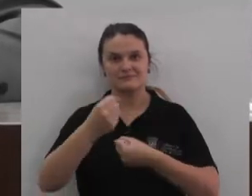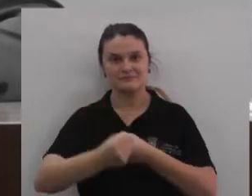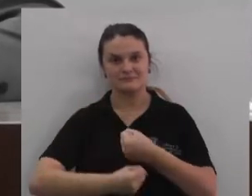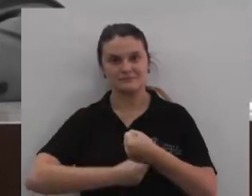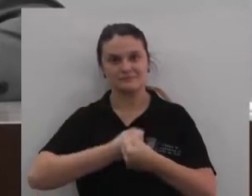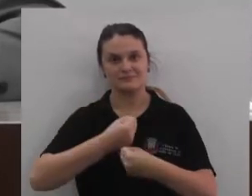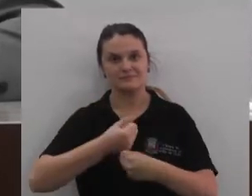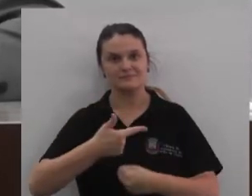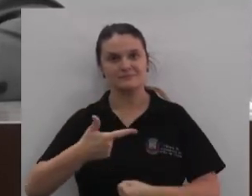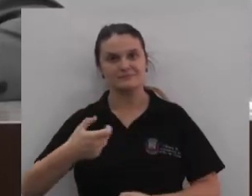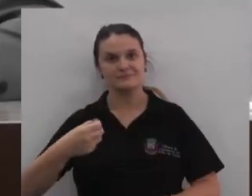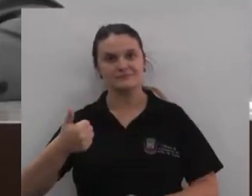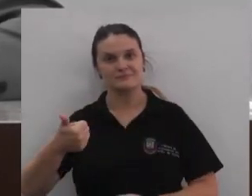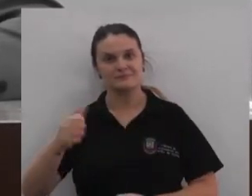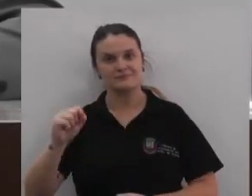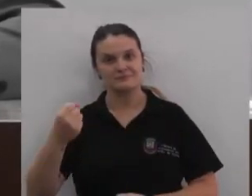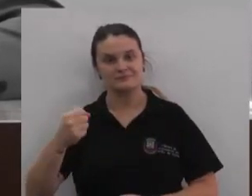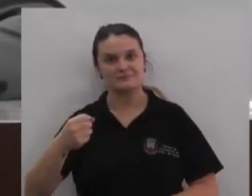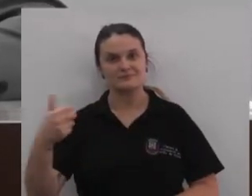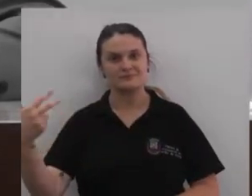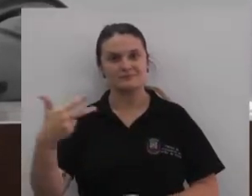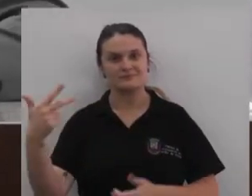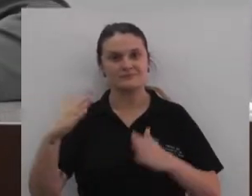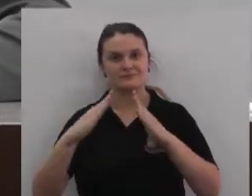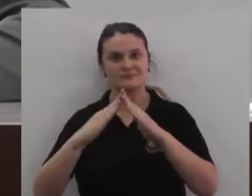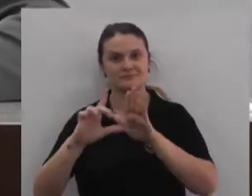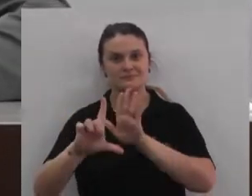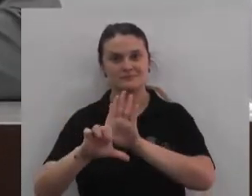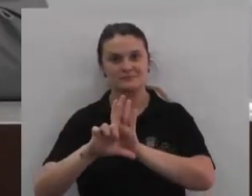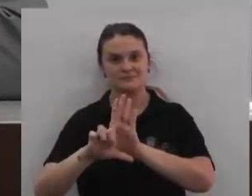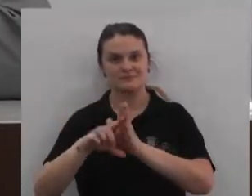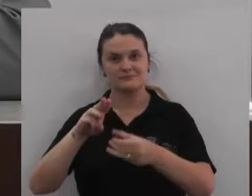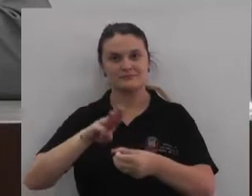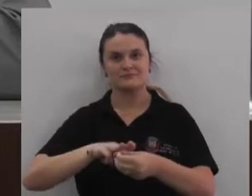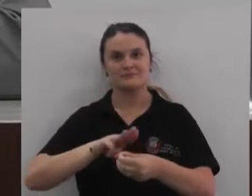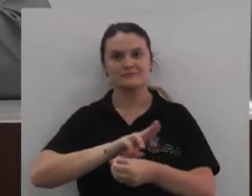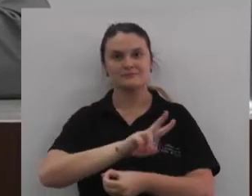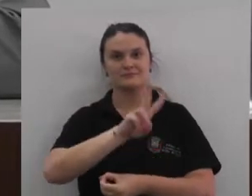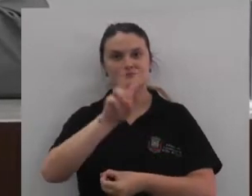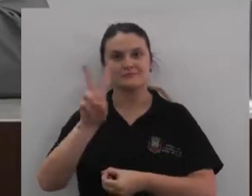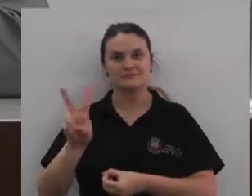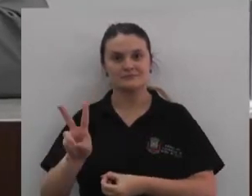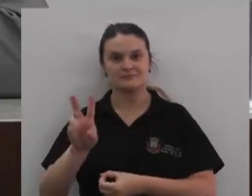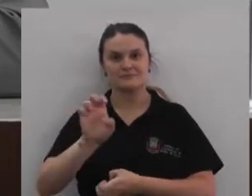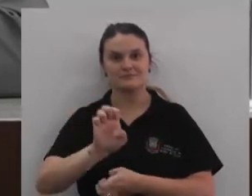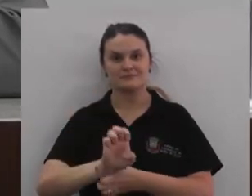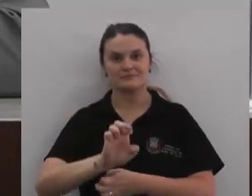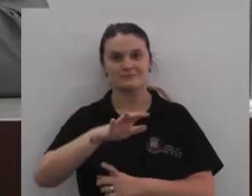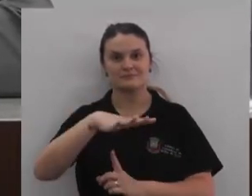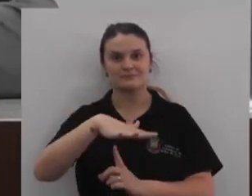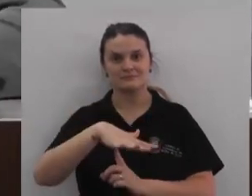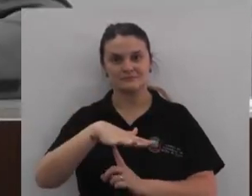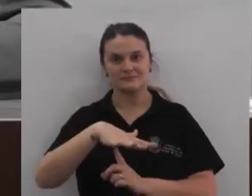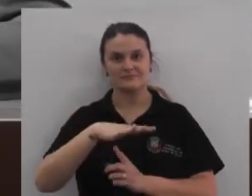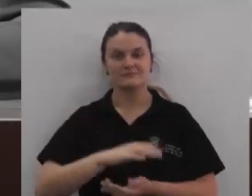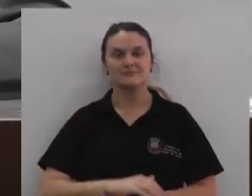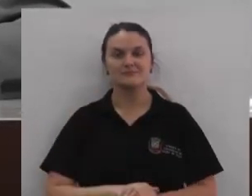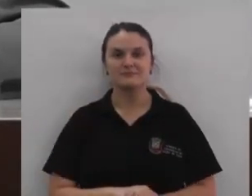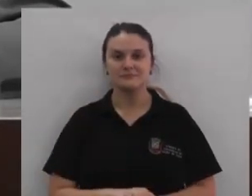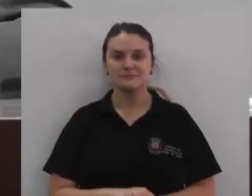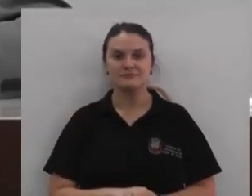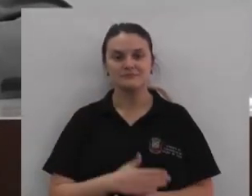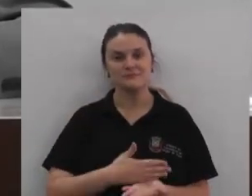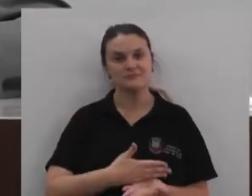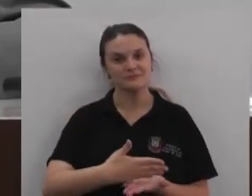do exercício de 2018 da 33ª Legislatura da Câmara Municipal de União da Vitória, Estado do